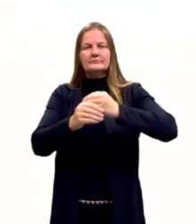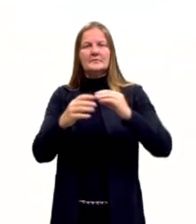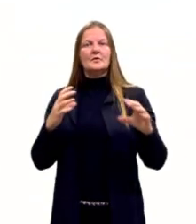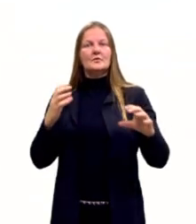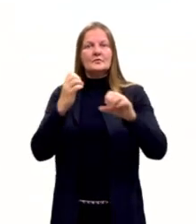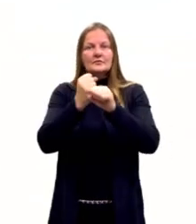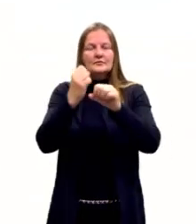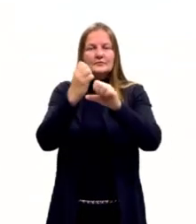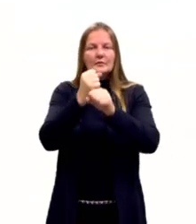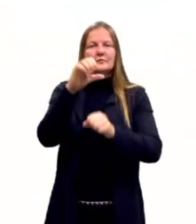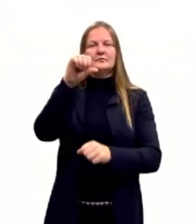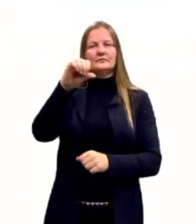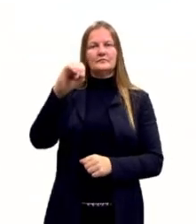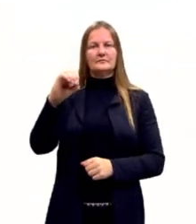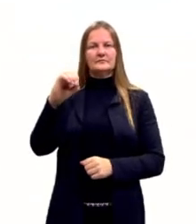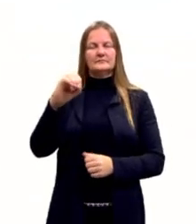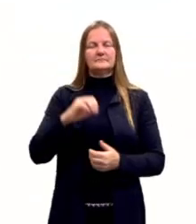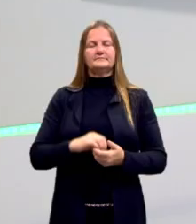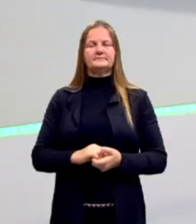então, 90 graus.